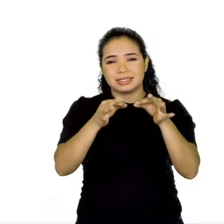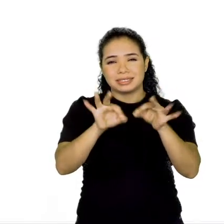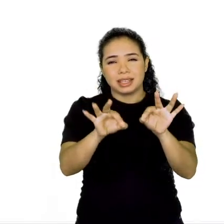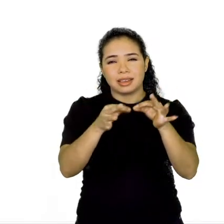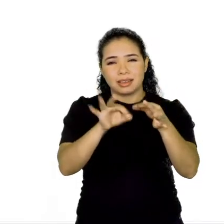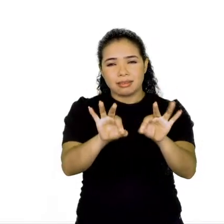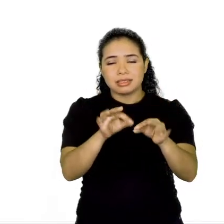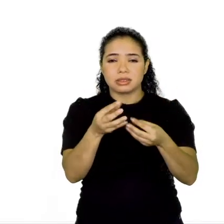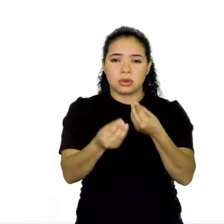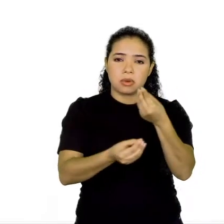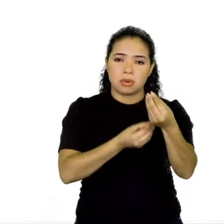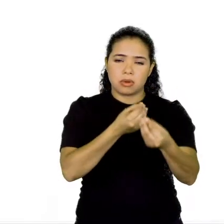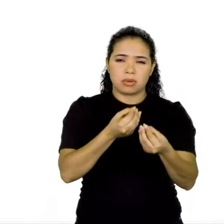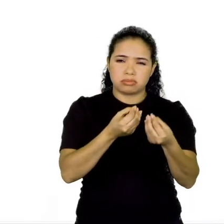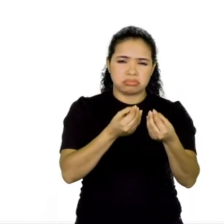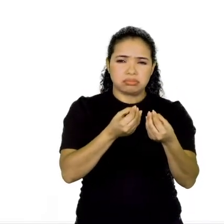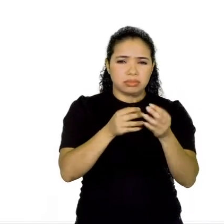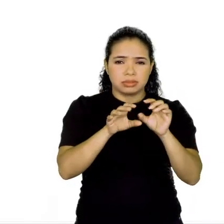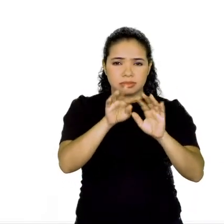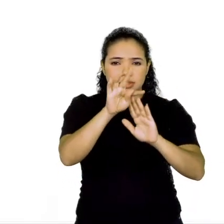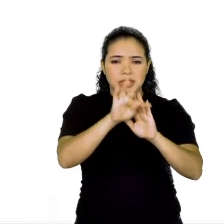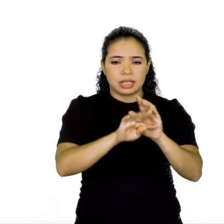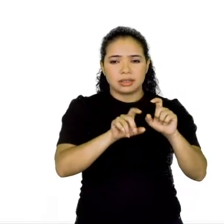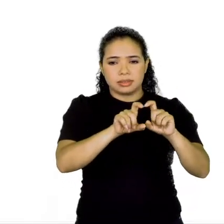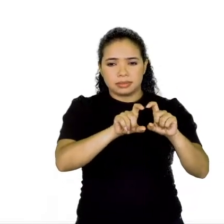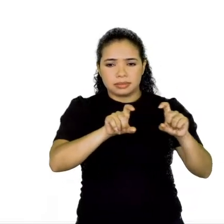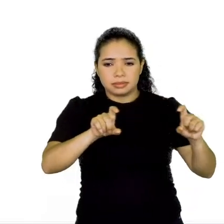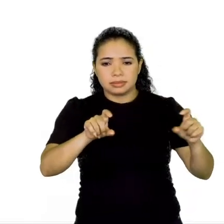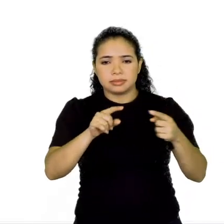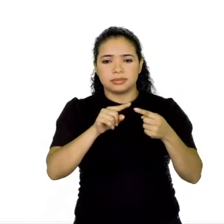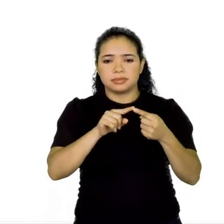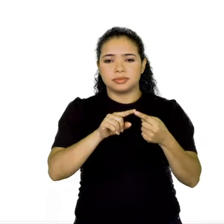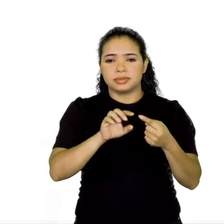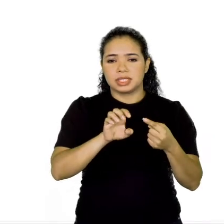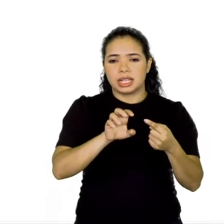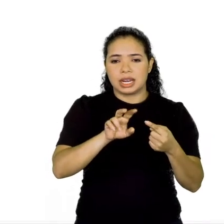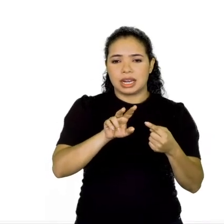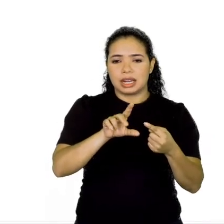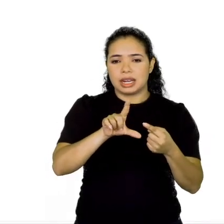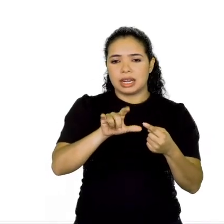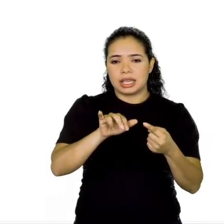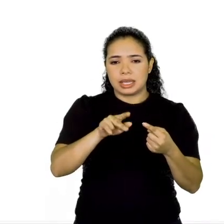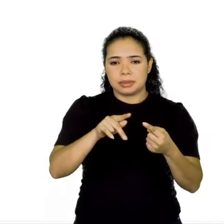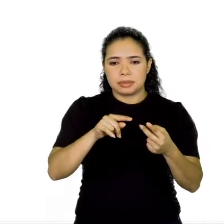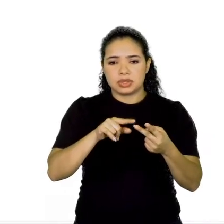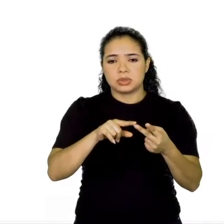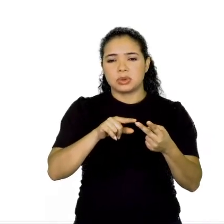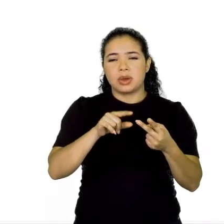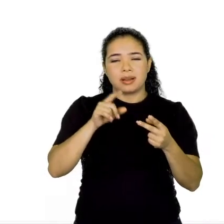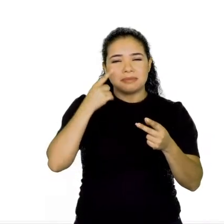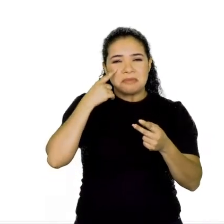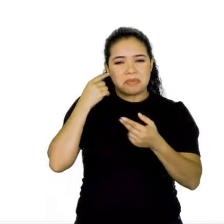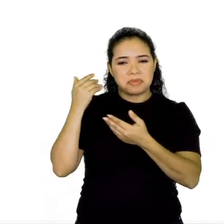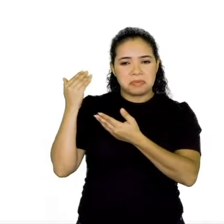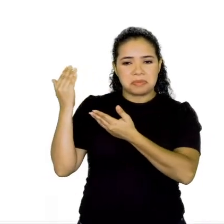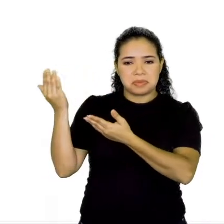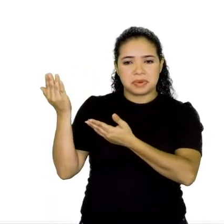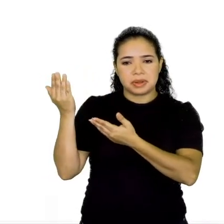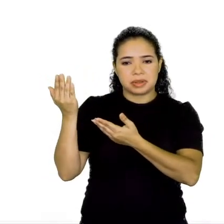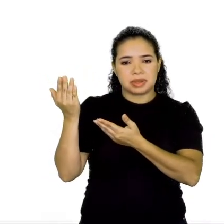texto que são essas aí, ó, o hiperbato, a elipse, o zeugma, pleonasmo, policindeto,